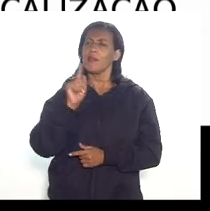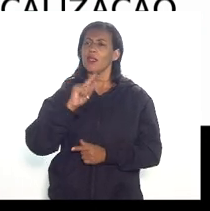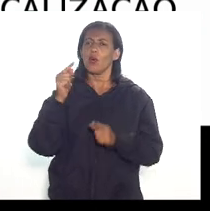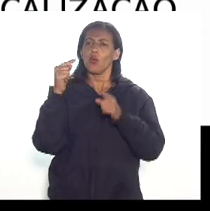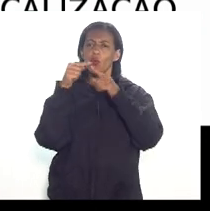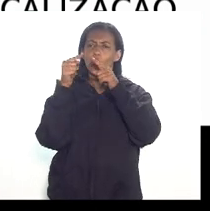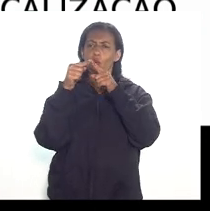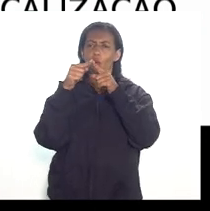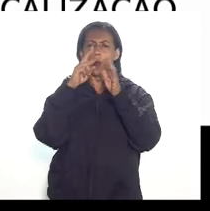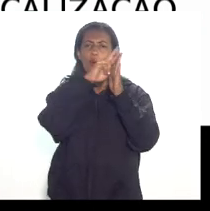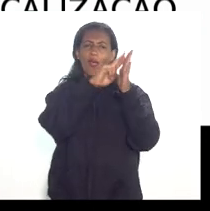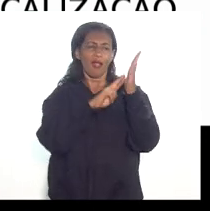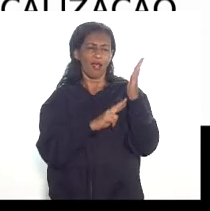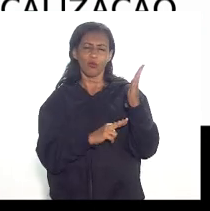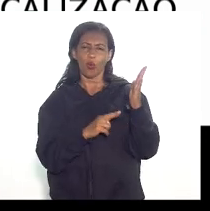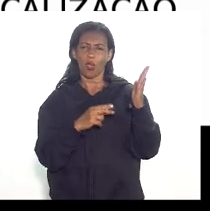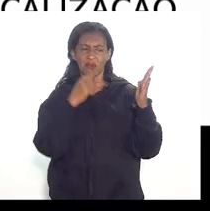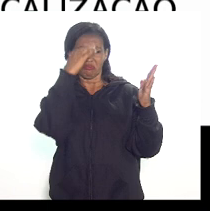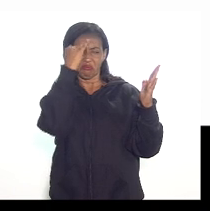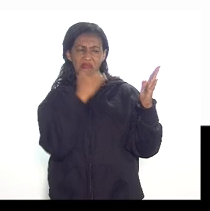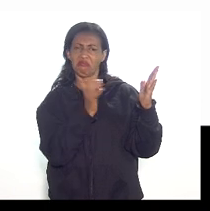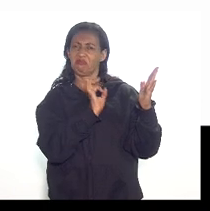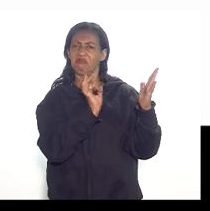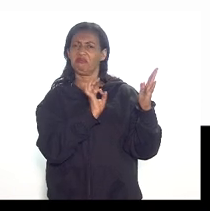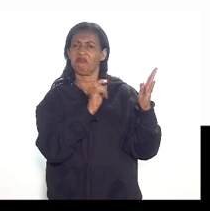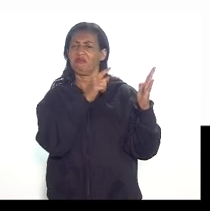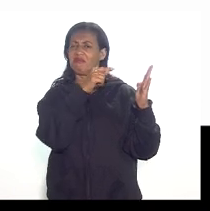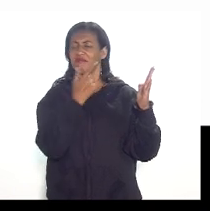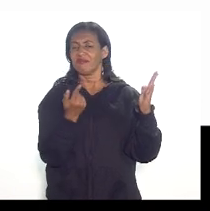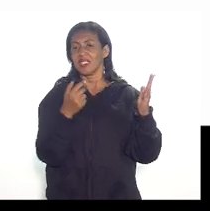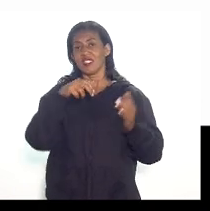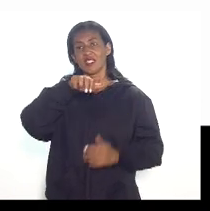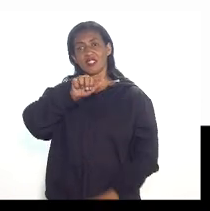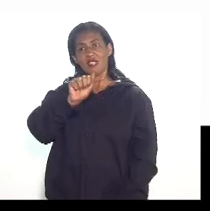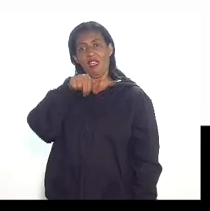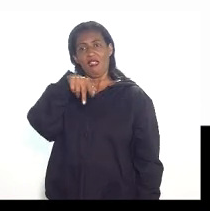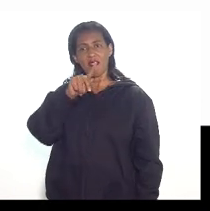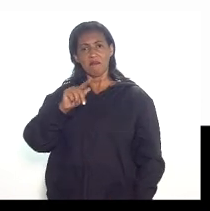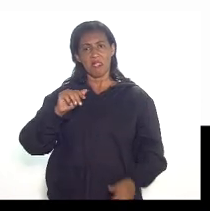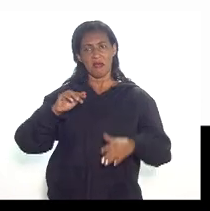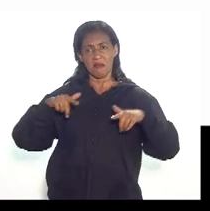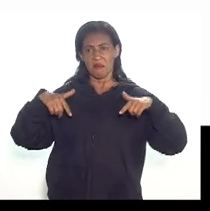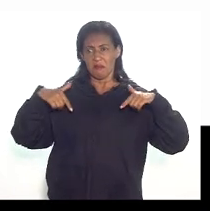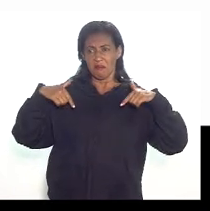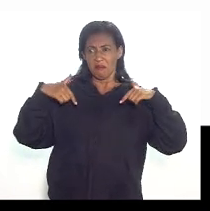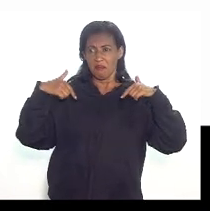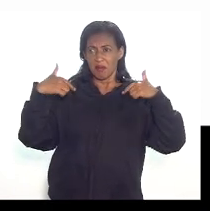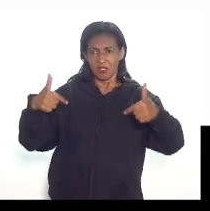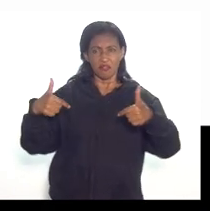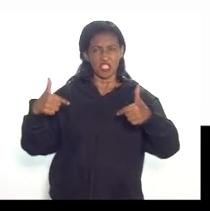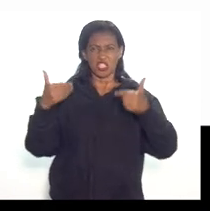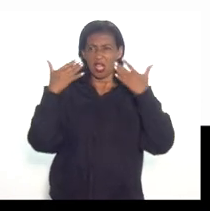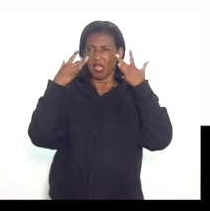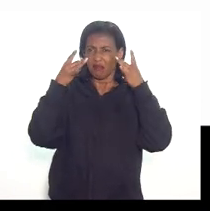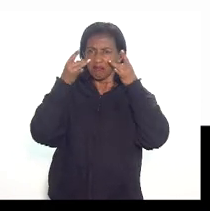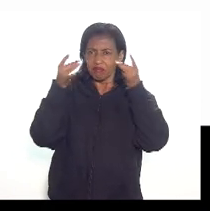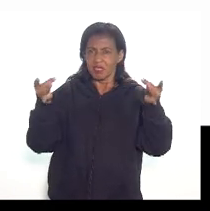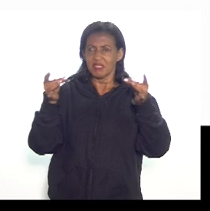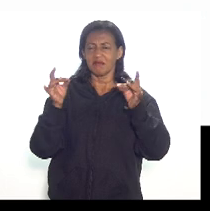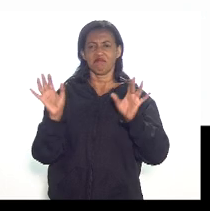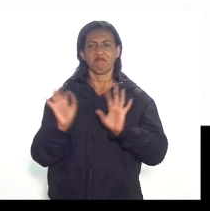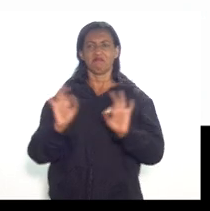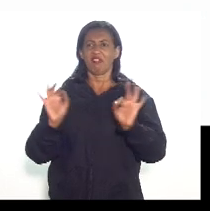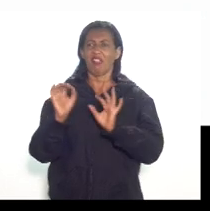em que tenha sido apurado um valor devido e se a ANP não se manifestar sobre o relatório de fiscalização da CFAZ